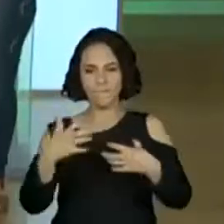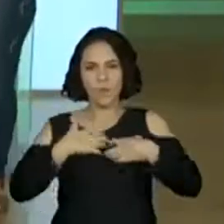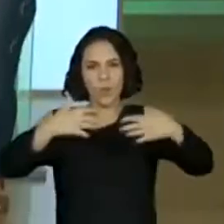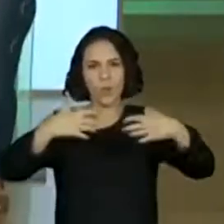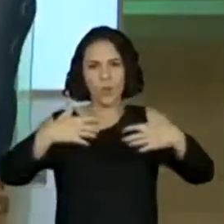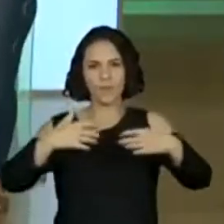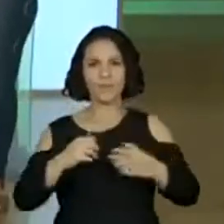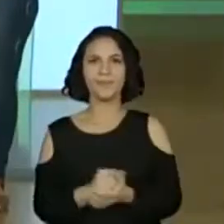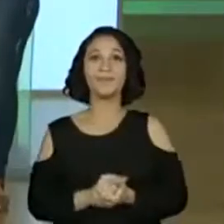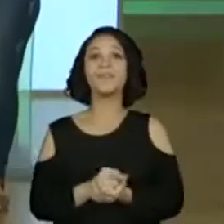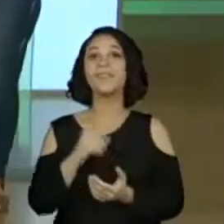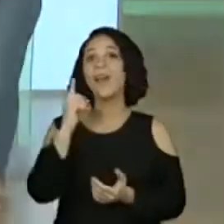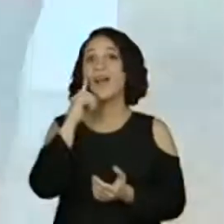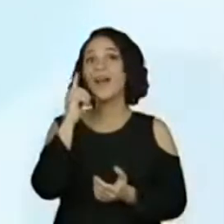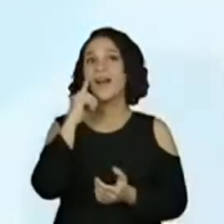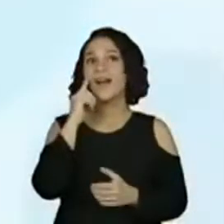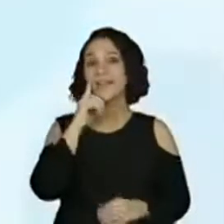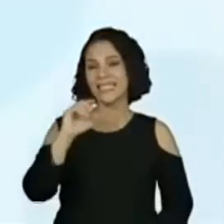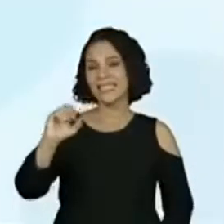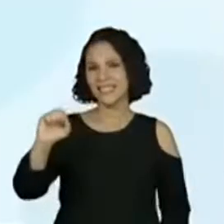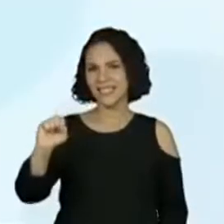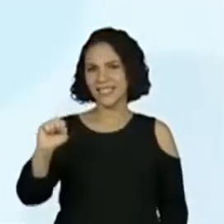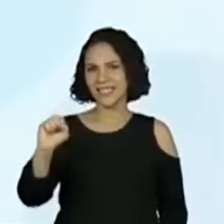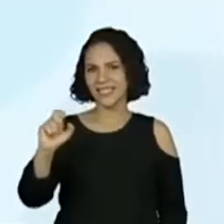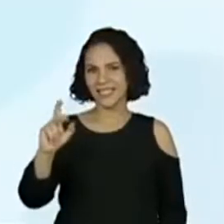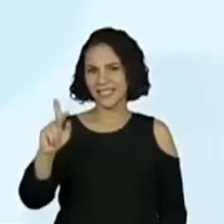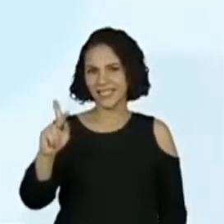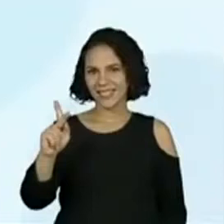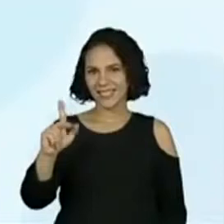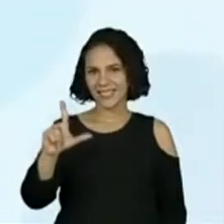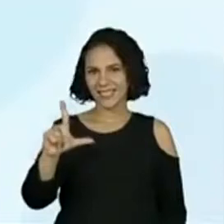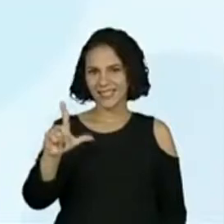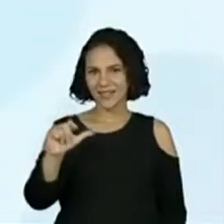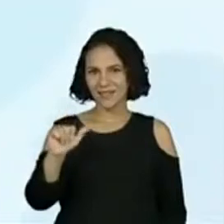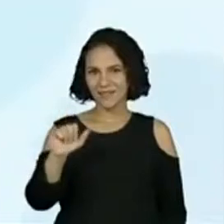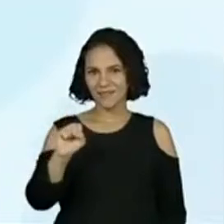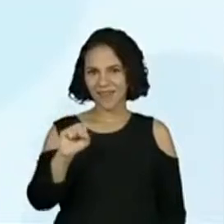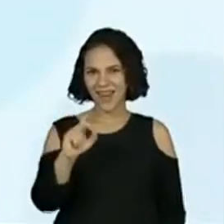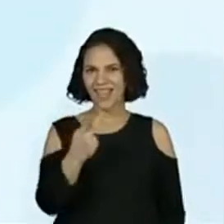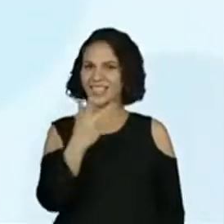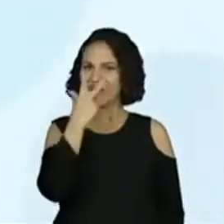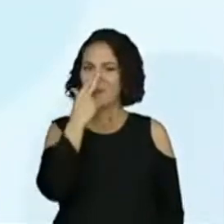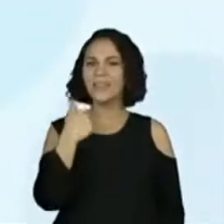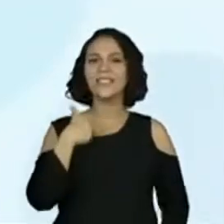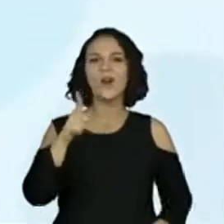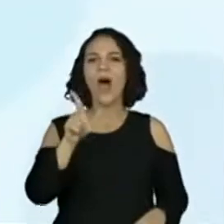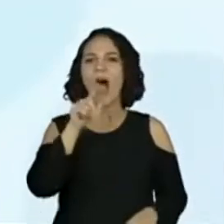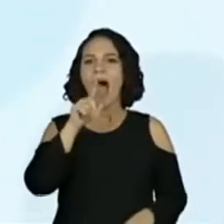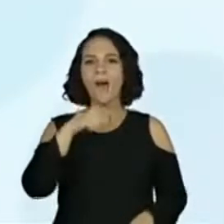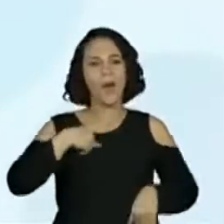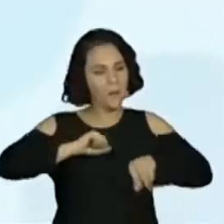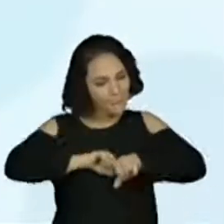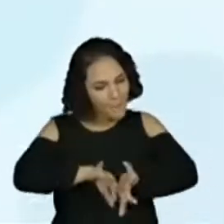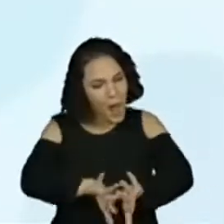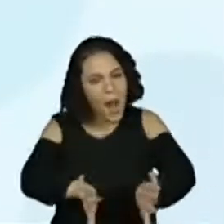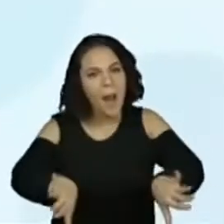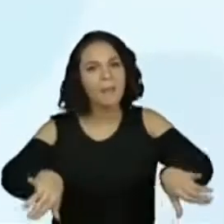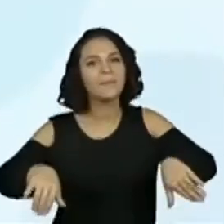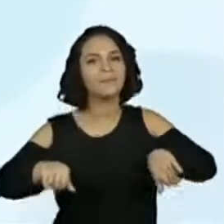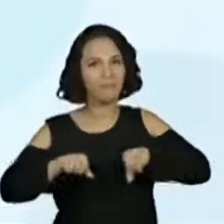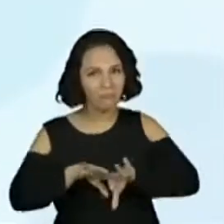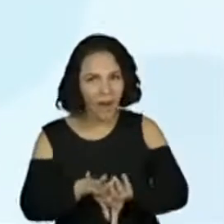splash. Splash. Todo mundo já apareceu que estava mergulhando, né? Já, pensaram em água. Não teve como